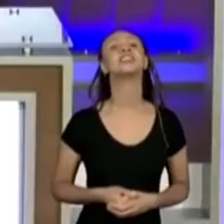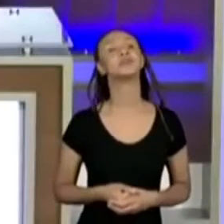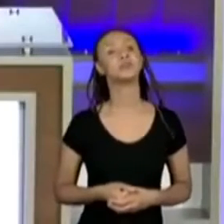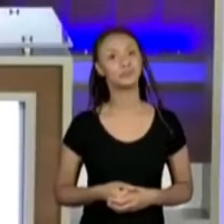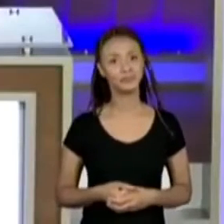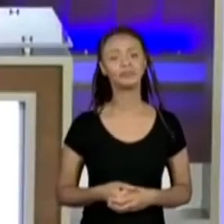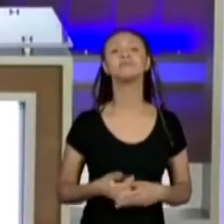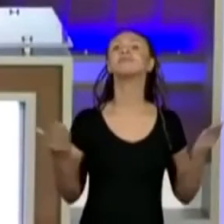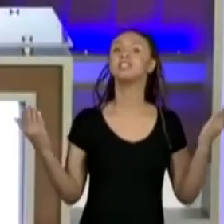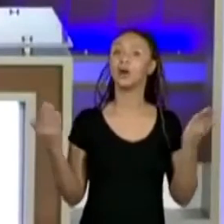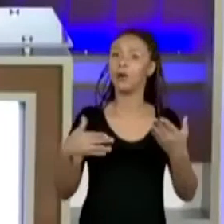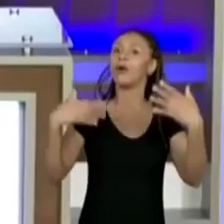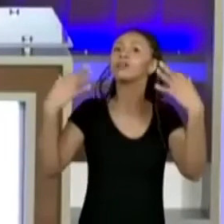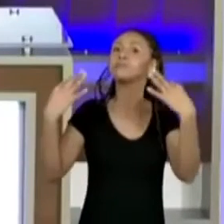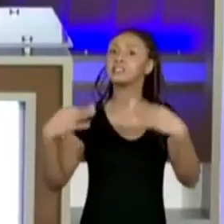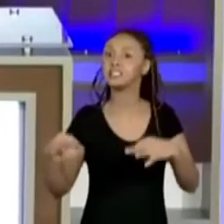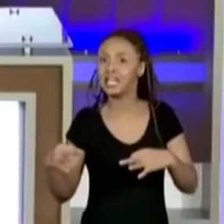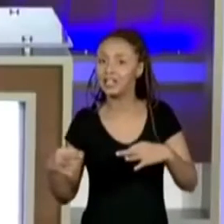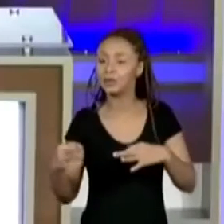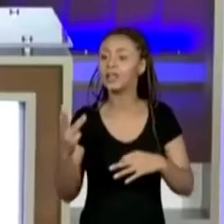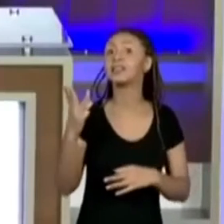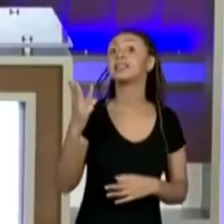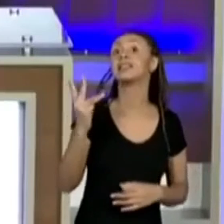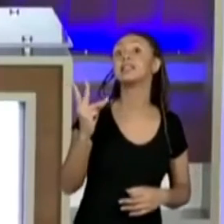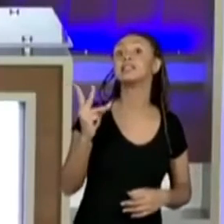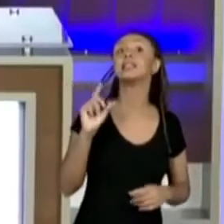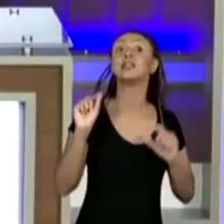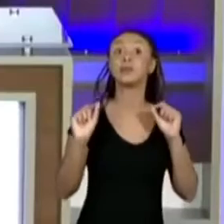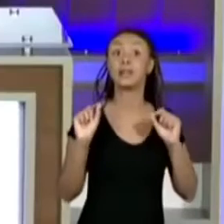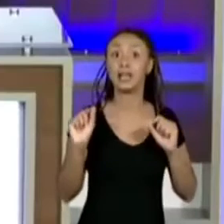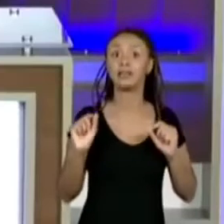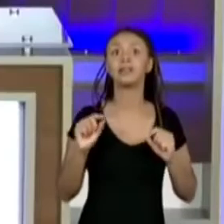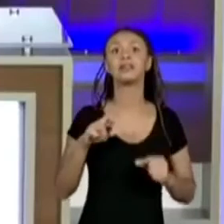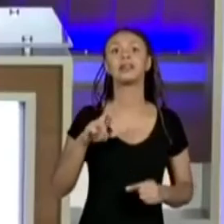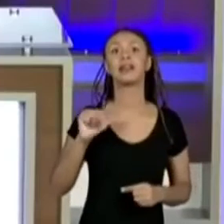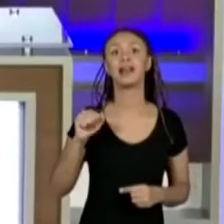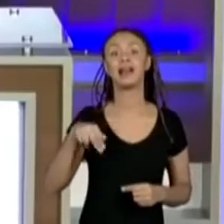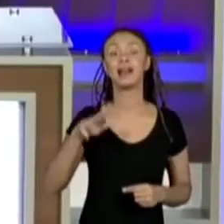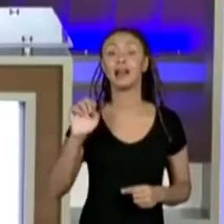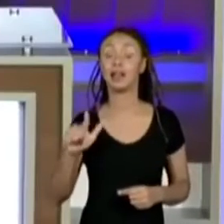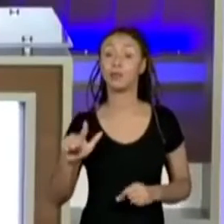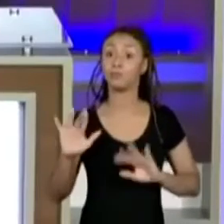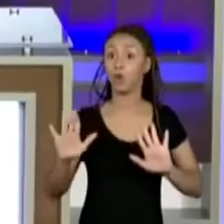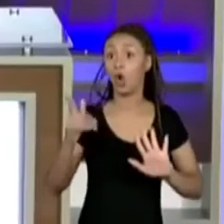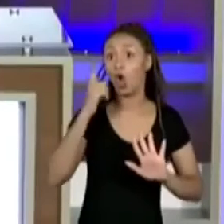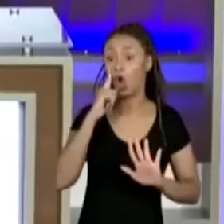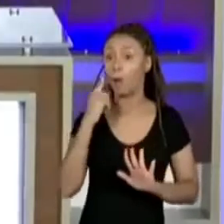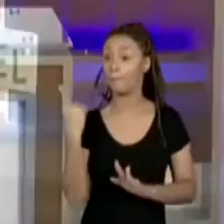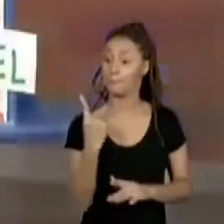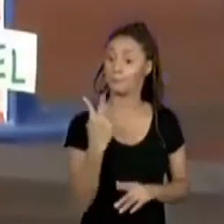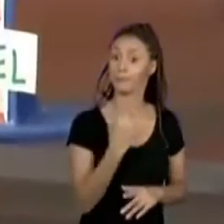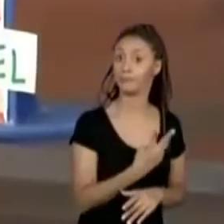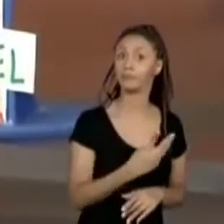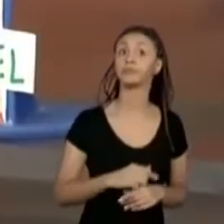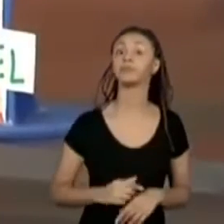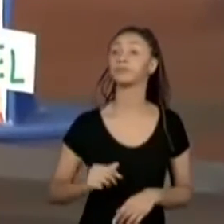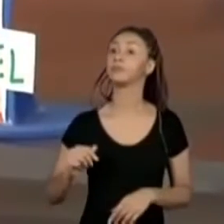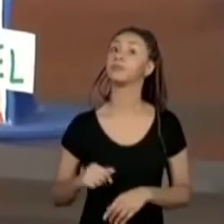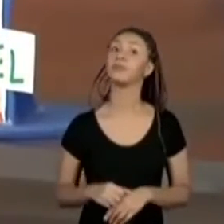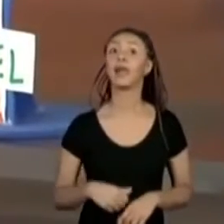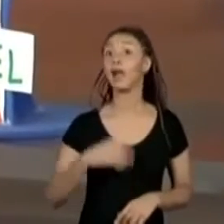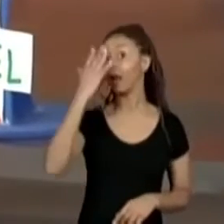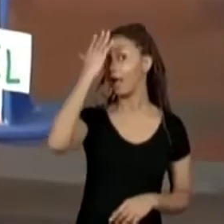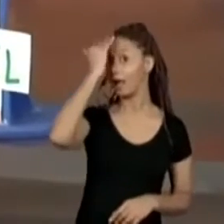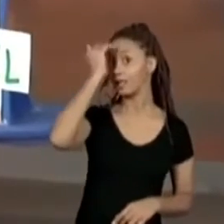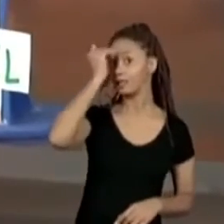Raquel aqui, ó. Então, nós temos na ordem, por enquanto. Nós temos a Ana,